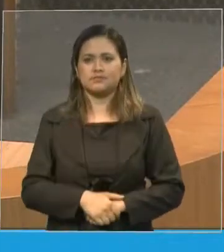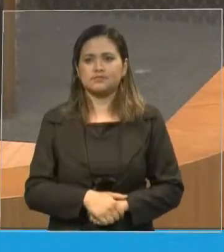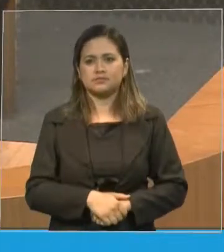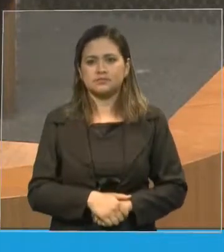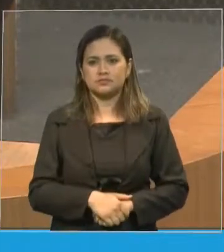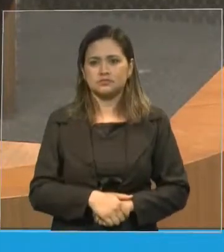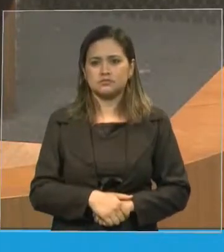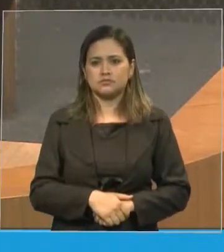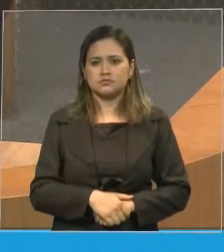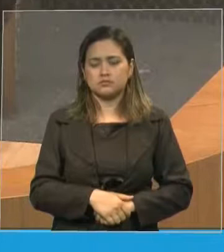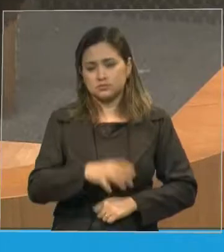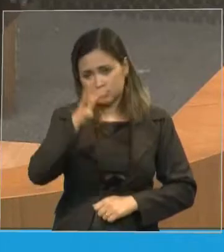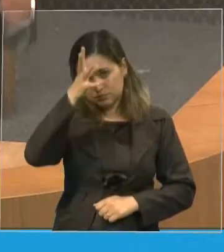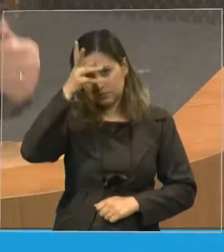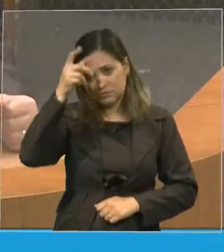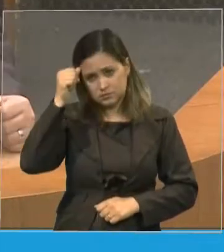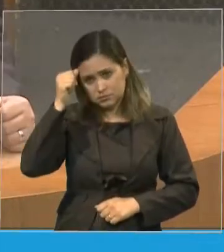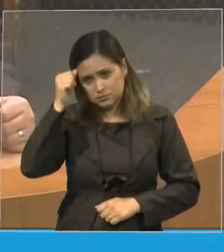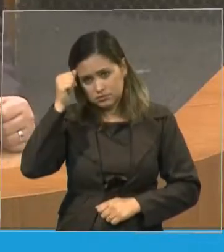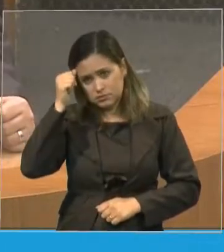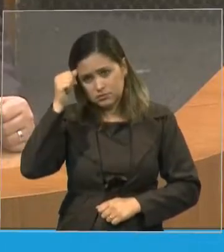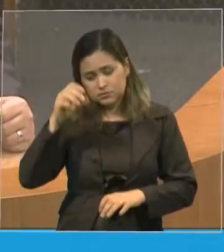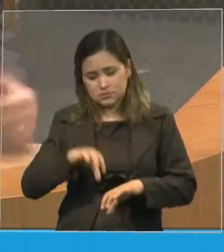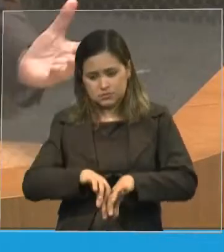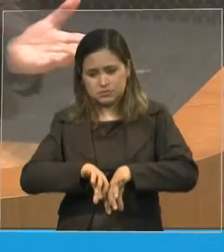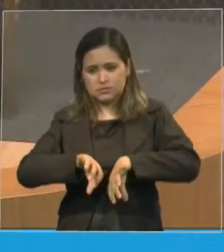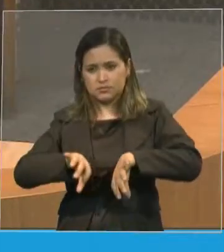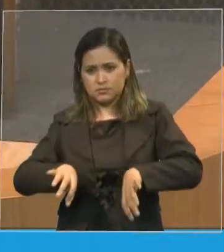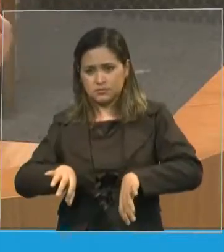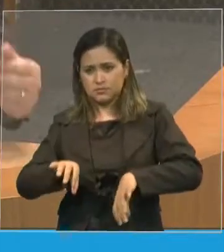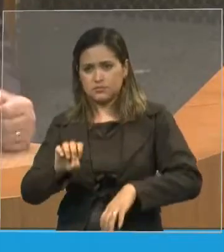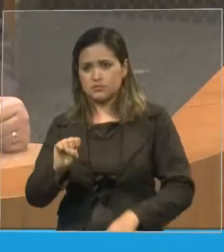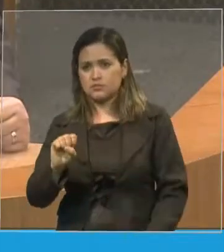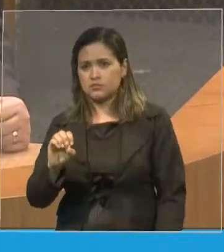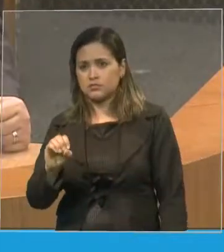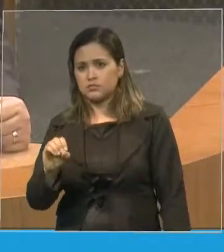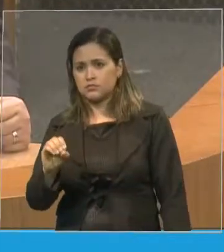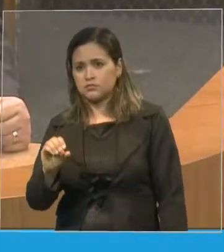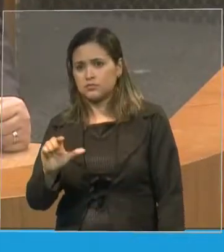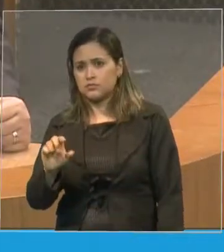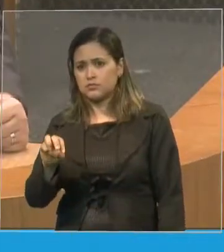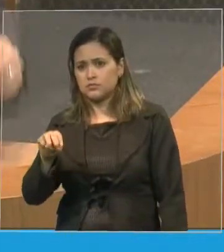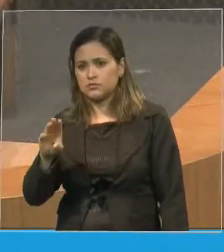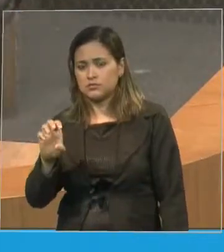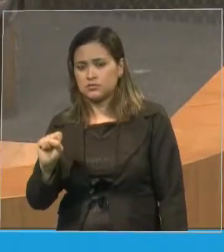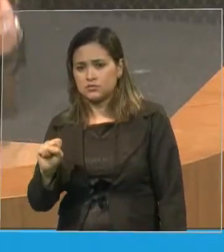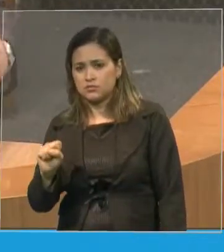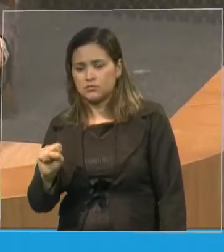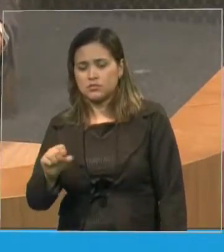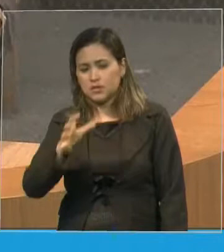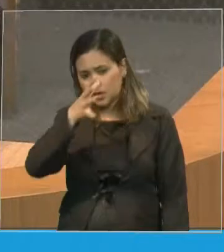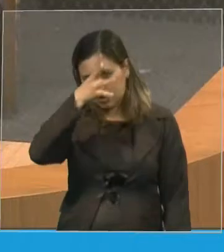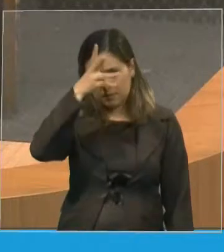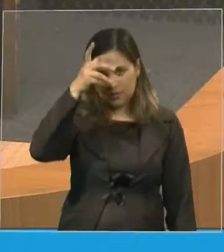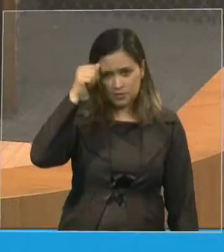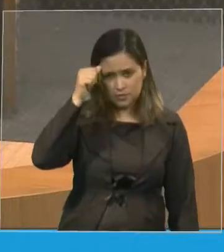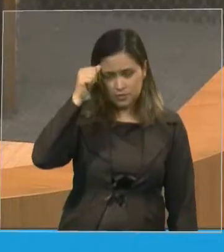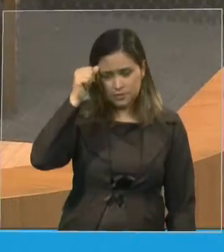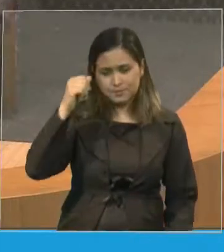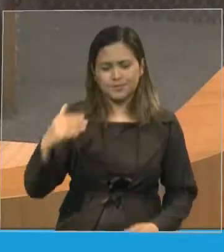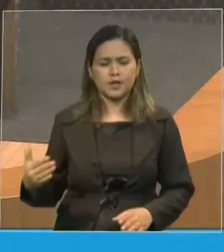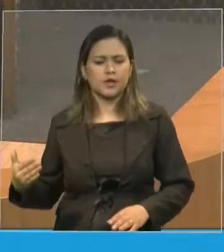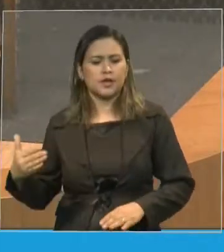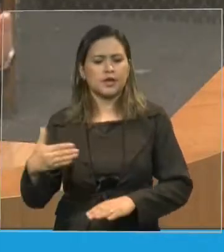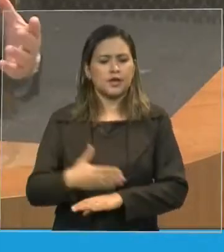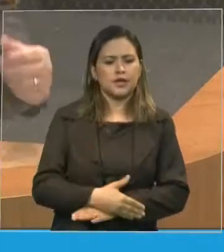os amazonenses dividiram o nome em Solimões e Amazonas. E, quando chega no Pará, os paraenses